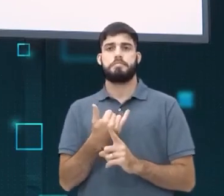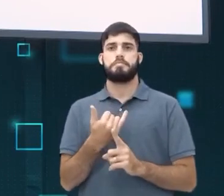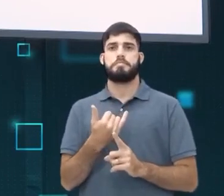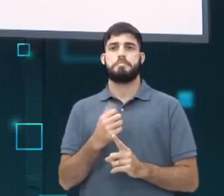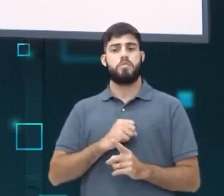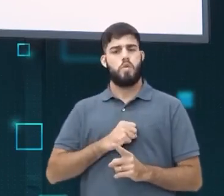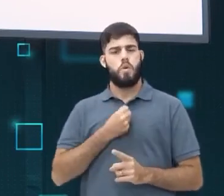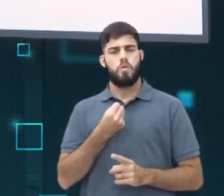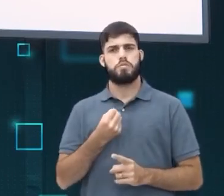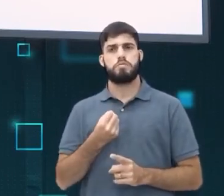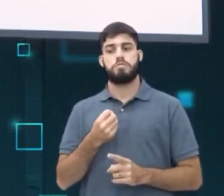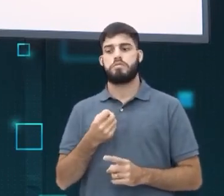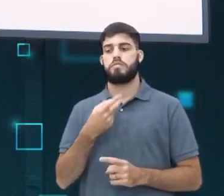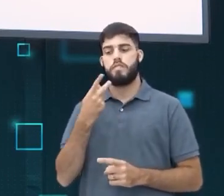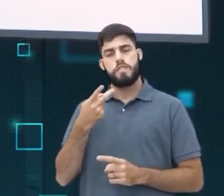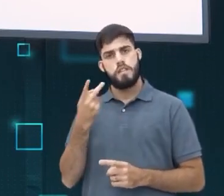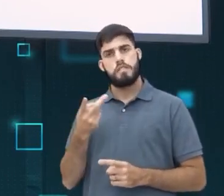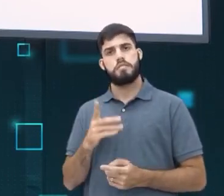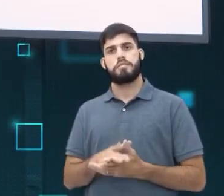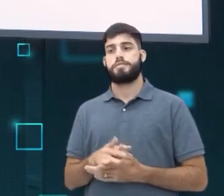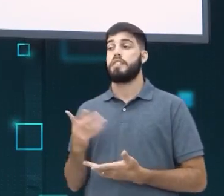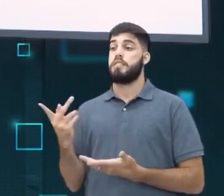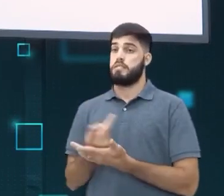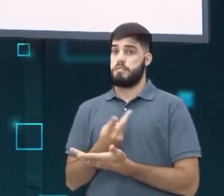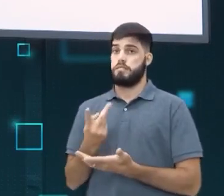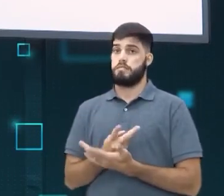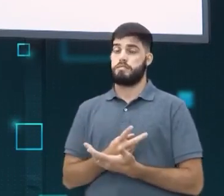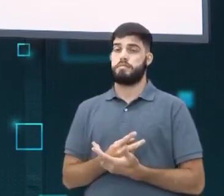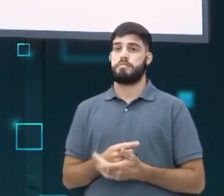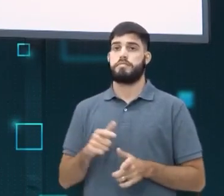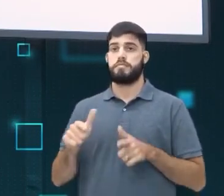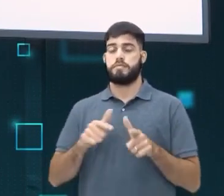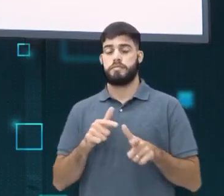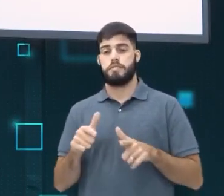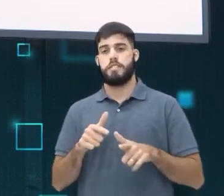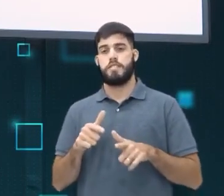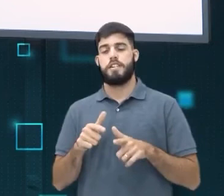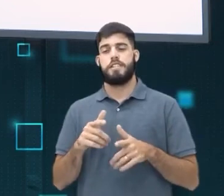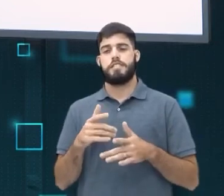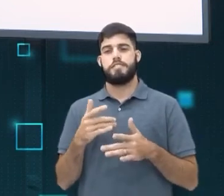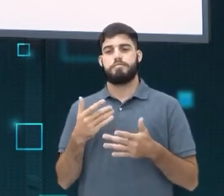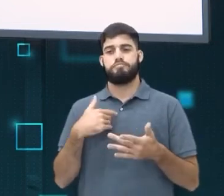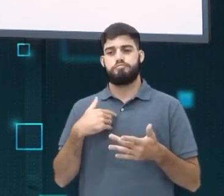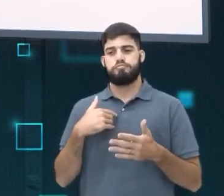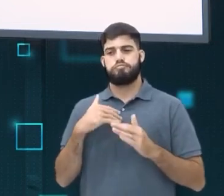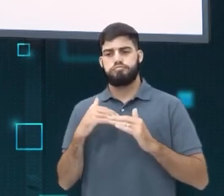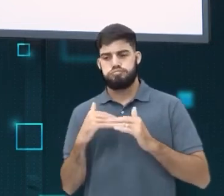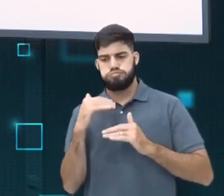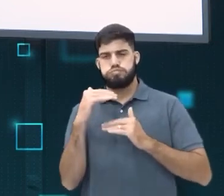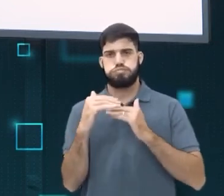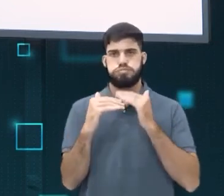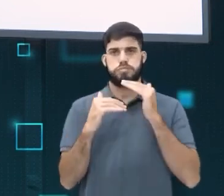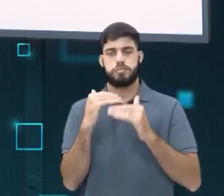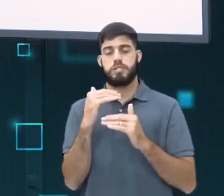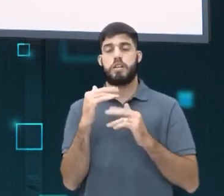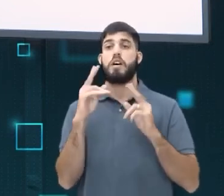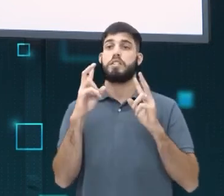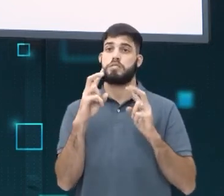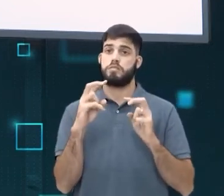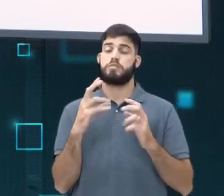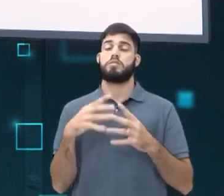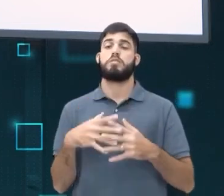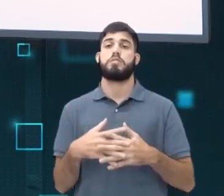ódio, fale com ele, diga que isso está errado. É um trabalho de formiguinha. É um assunto bem